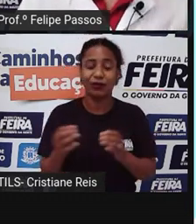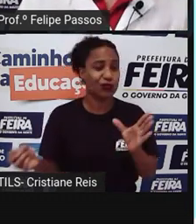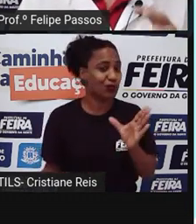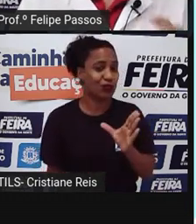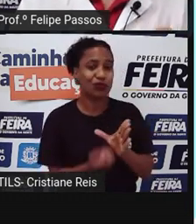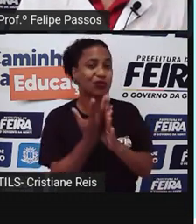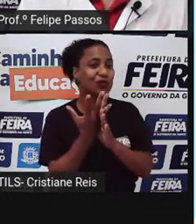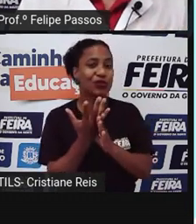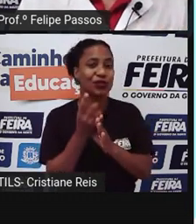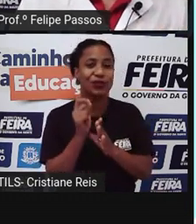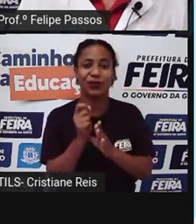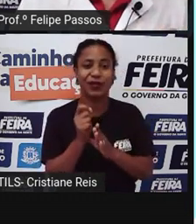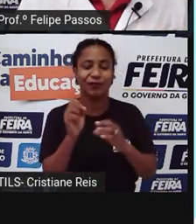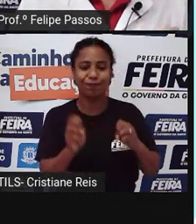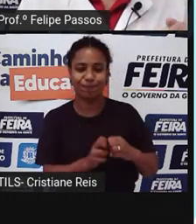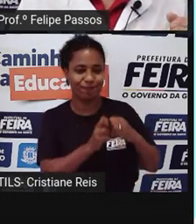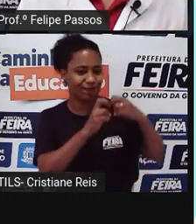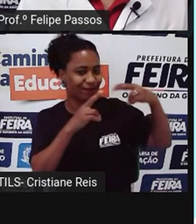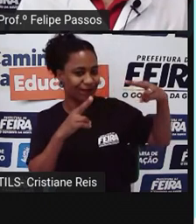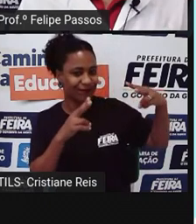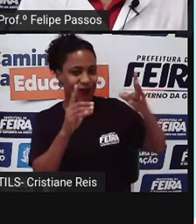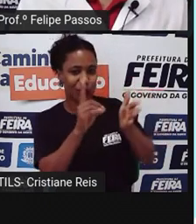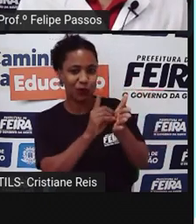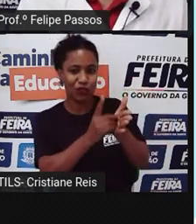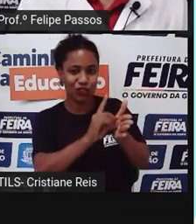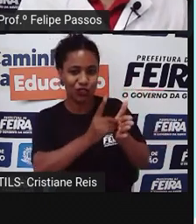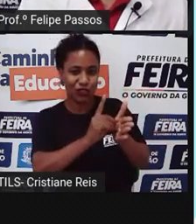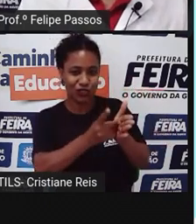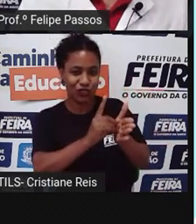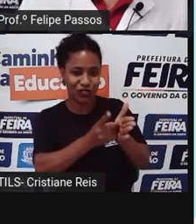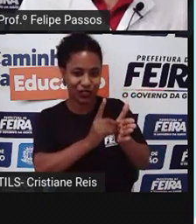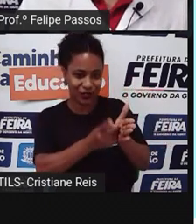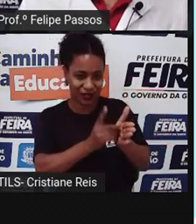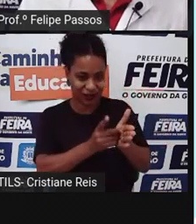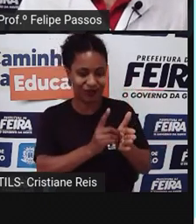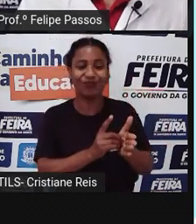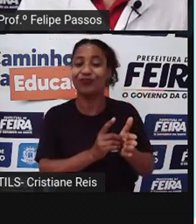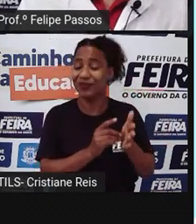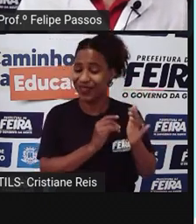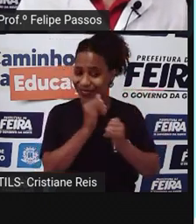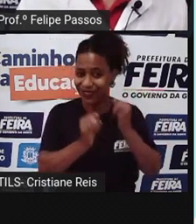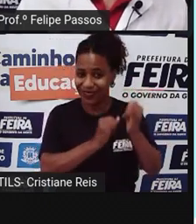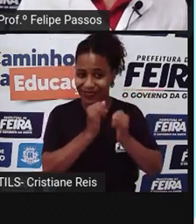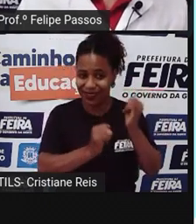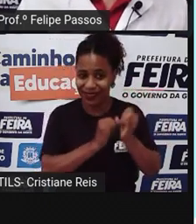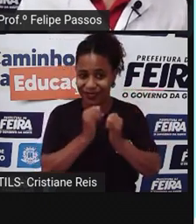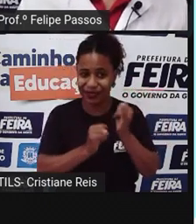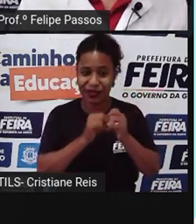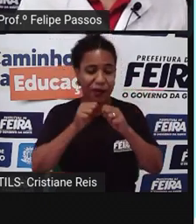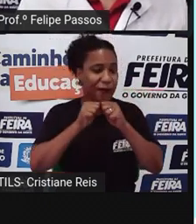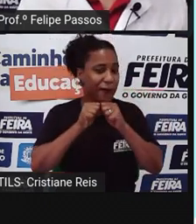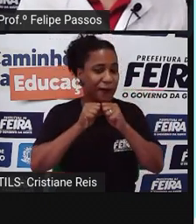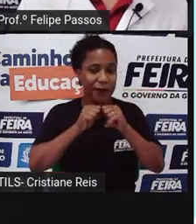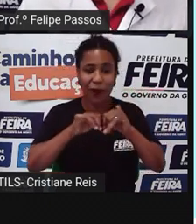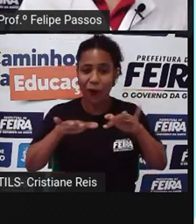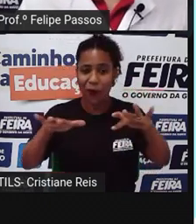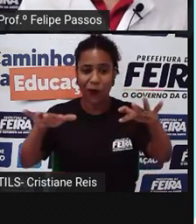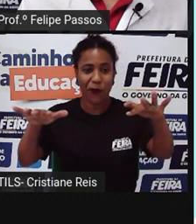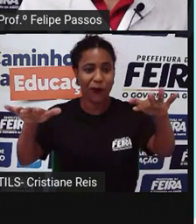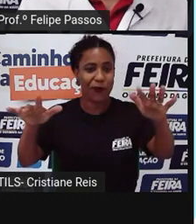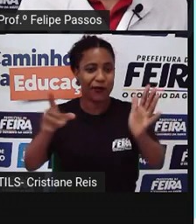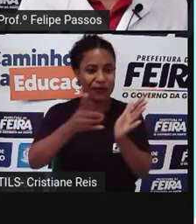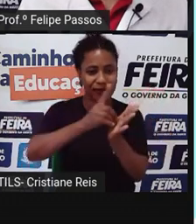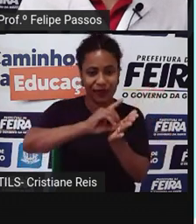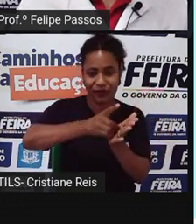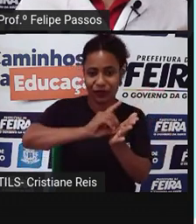Então o que é a Revolução Digital? Principalmente com o advento da internet, que é essa ferramenta, essa